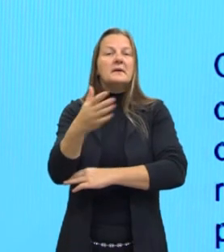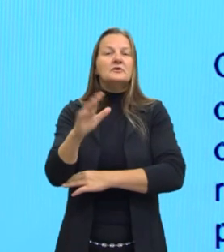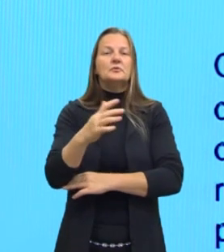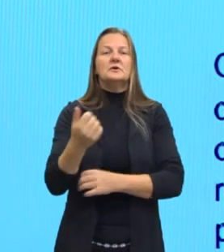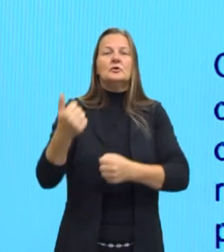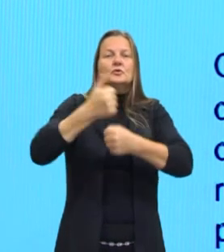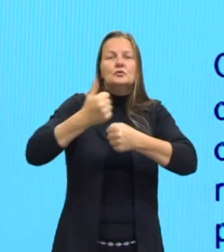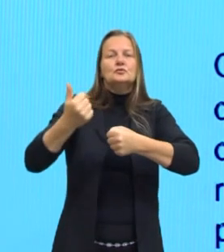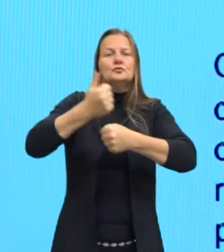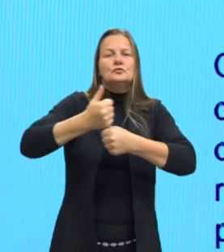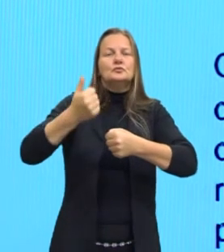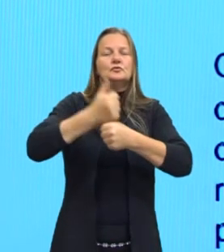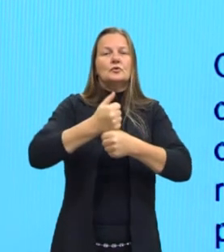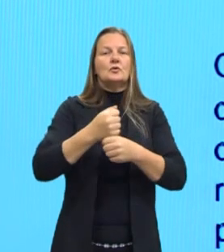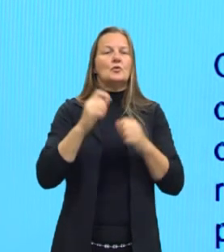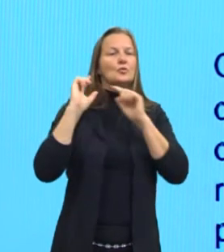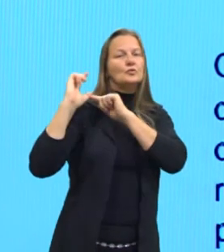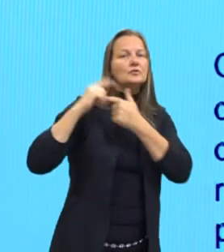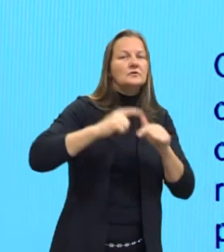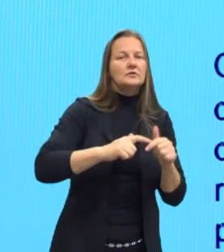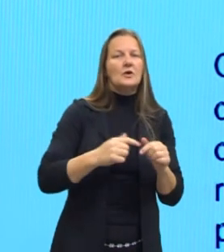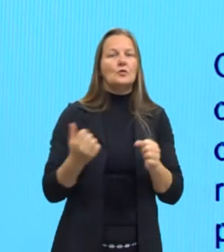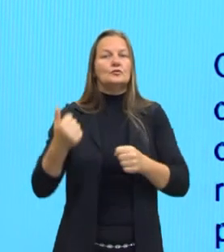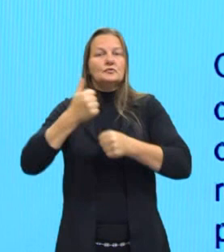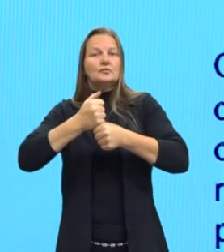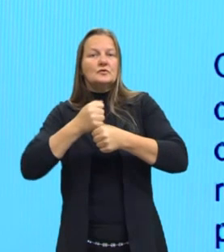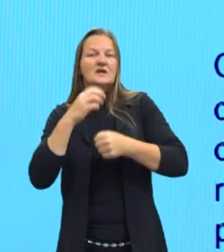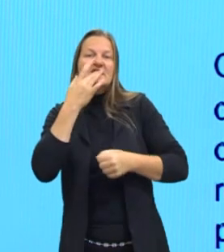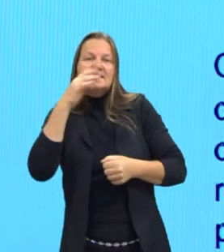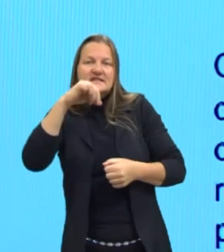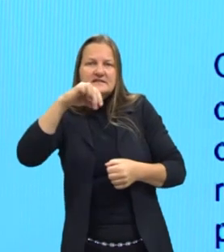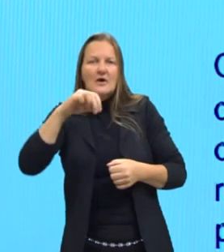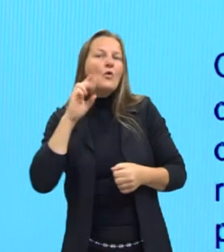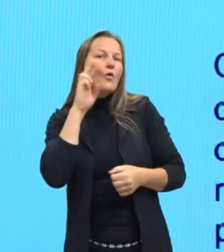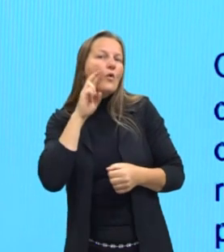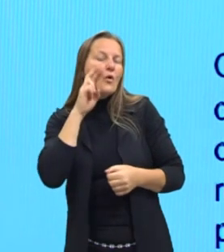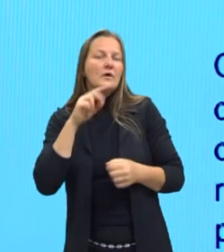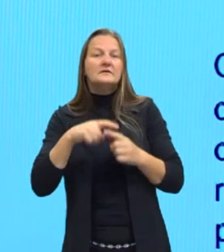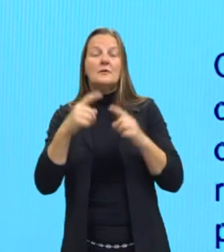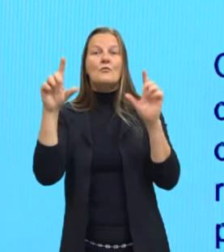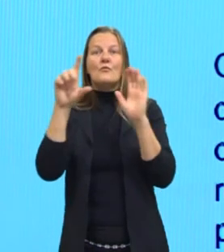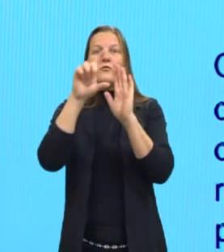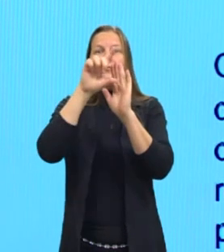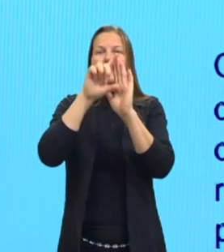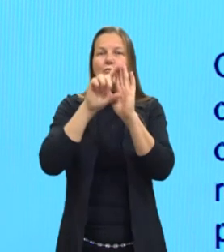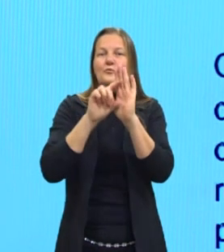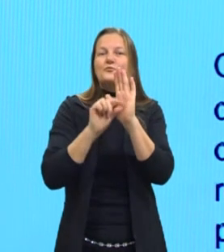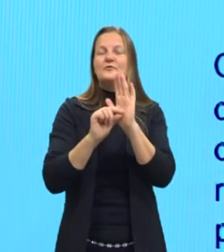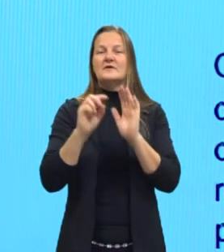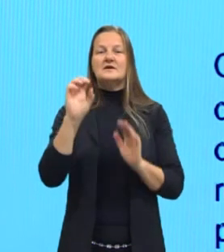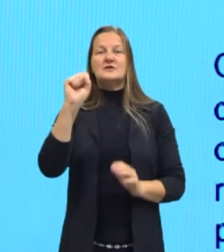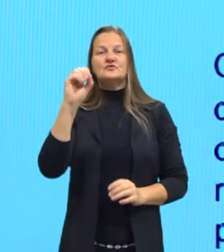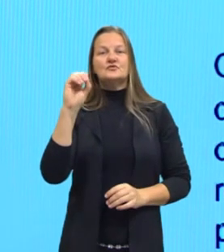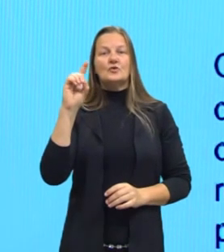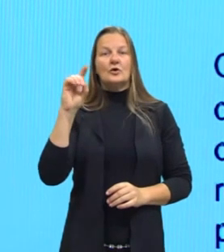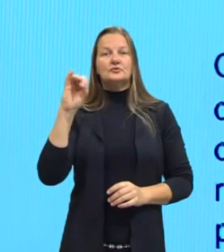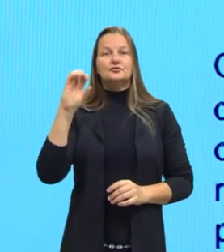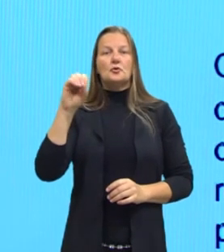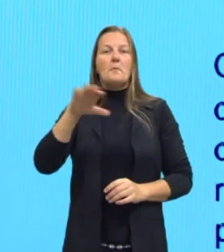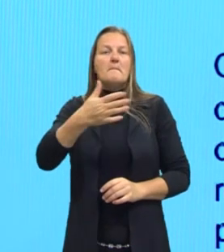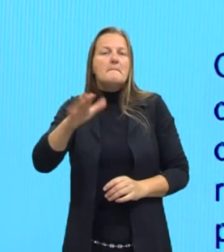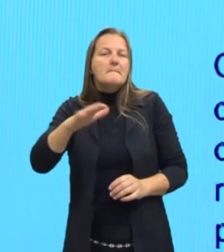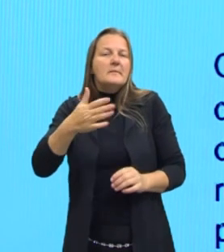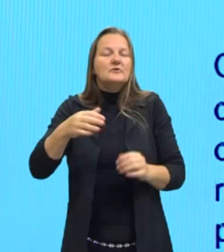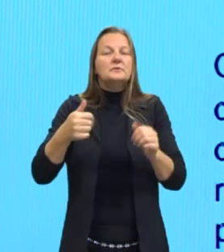substitui o sal tradicional pelo sal rosa promove uma redução na quantidade de sódio ingerida em mol mais